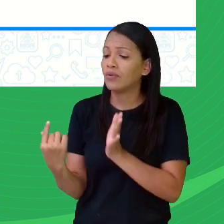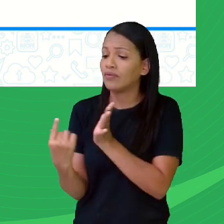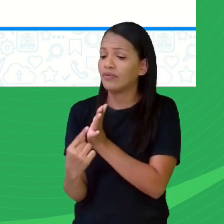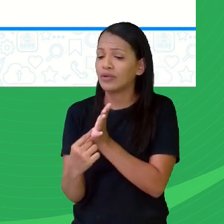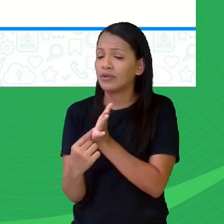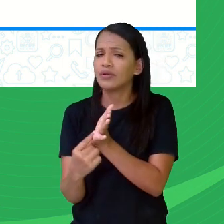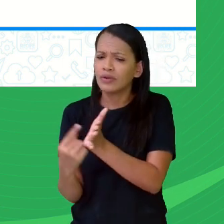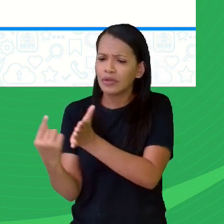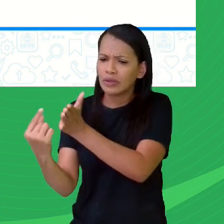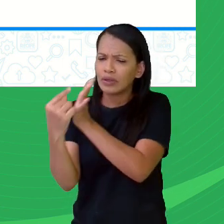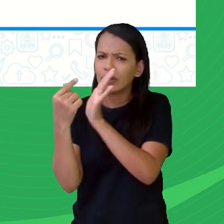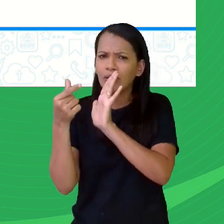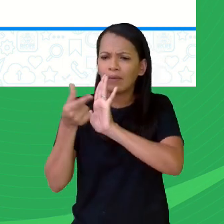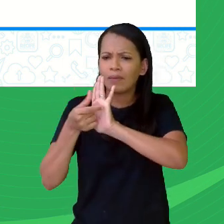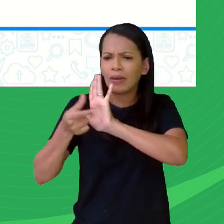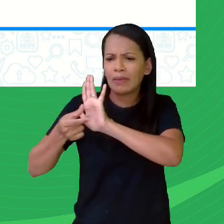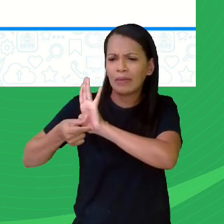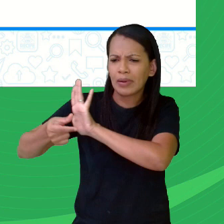Coletivo de filme,